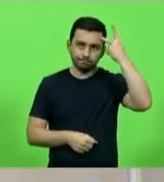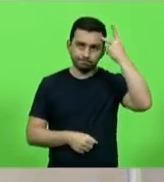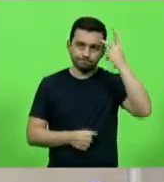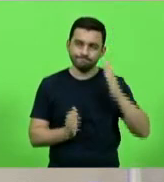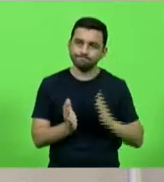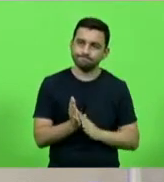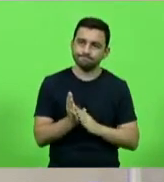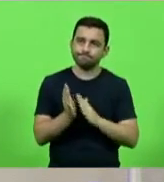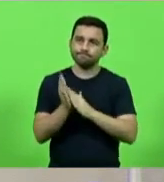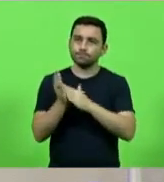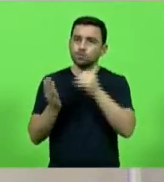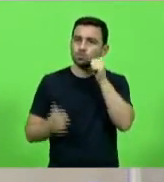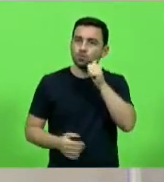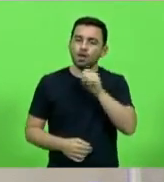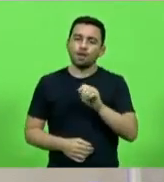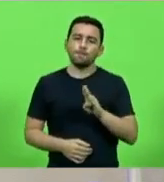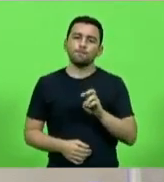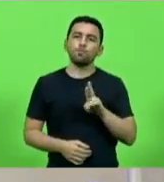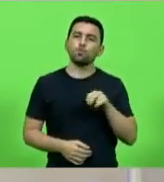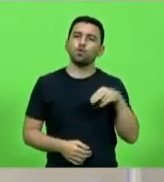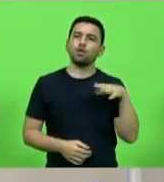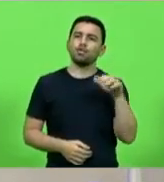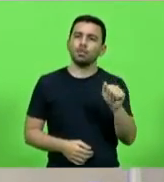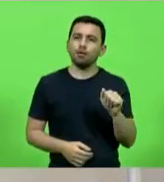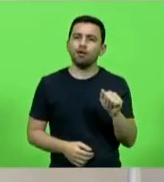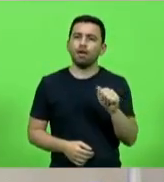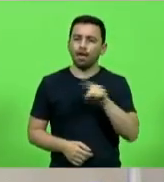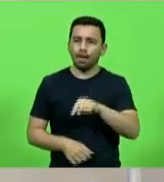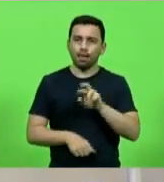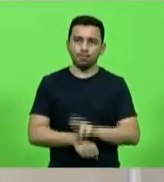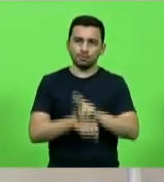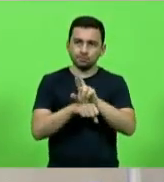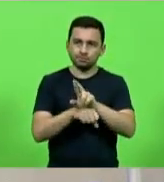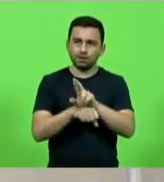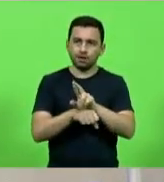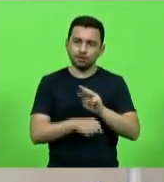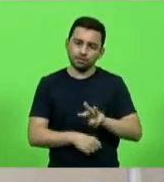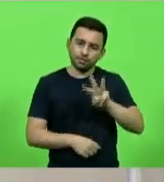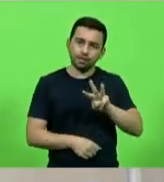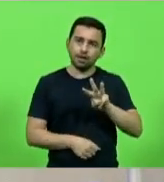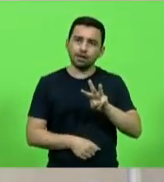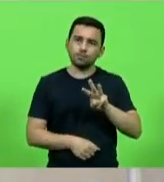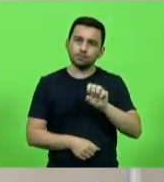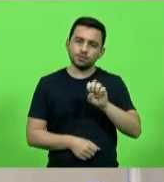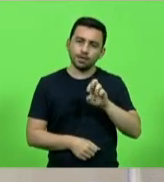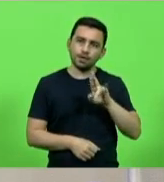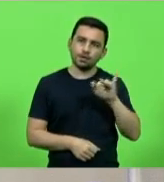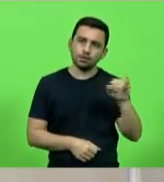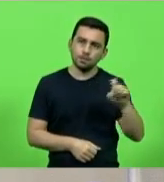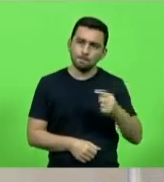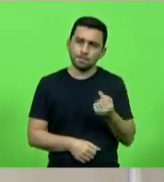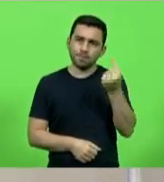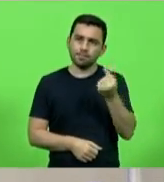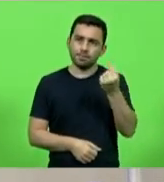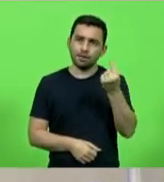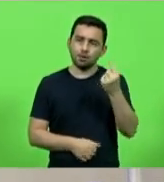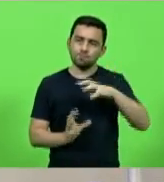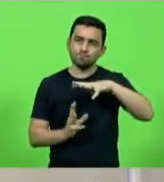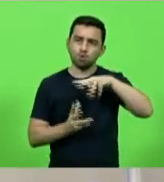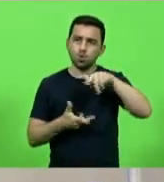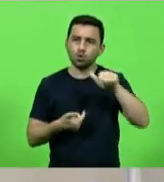aplausos a Sra. Bruna Tomazelli, que representará o país no W Series, primeira categoria mundial de